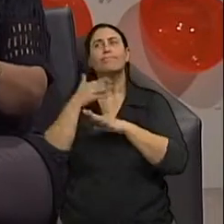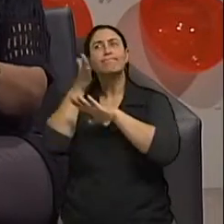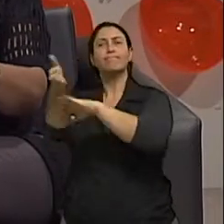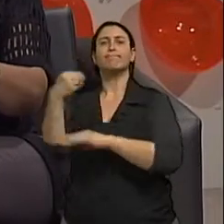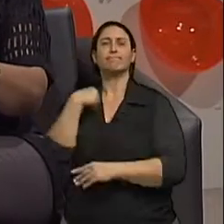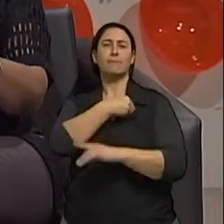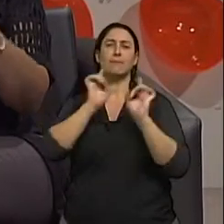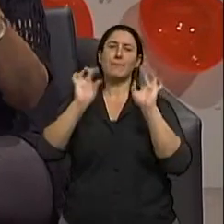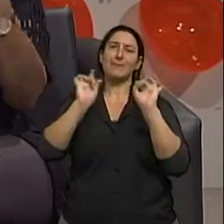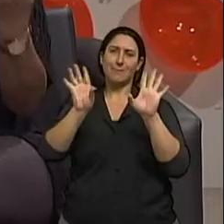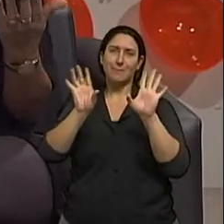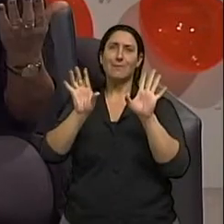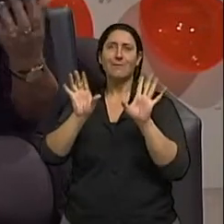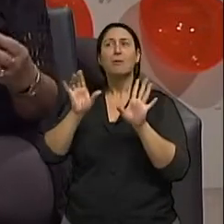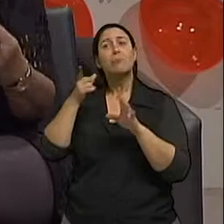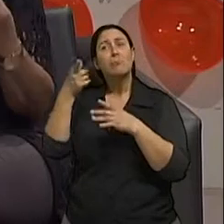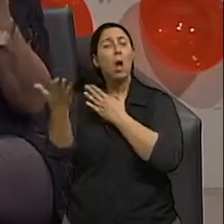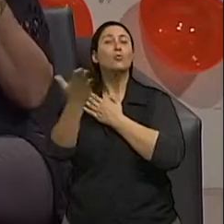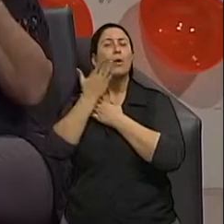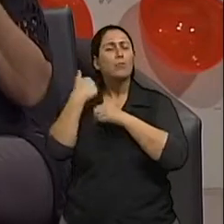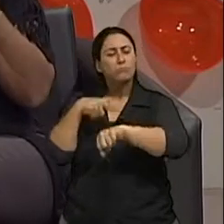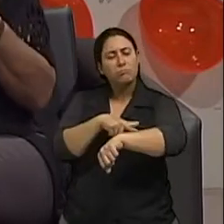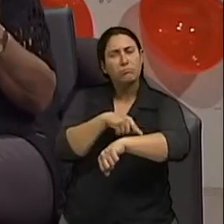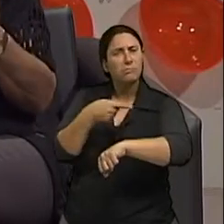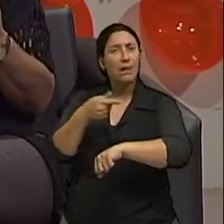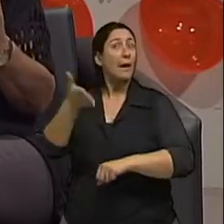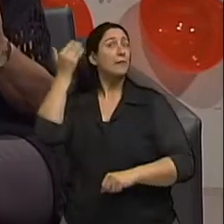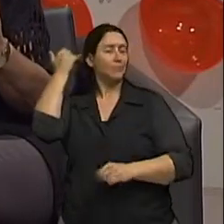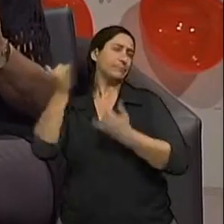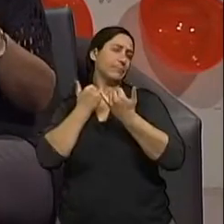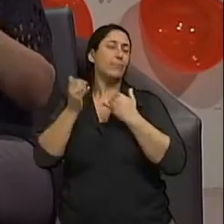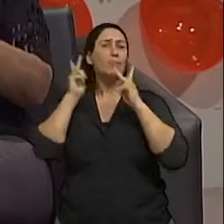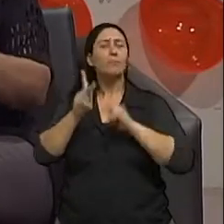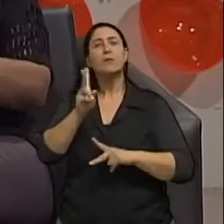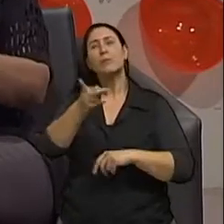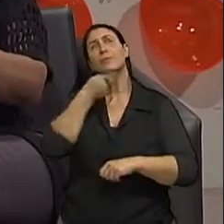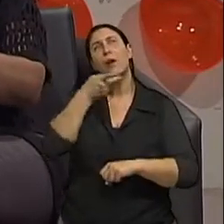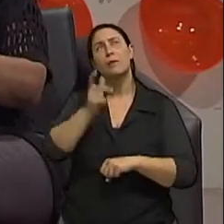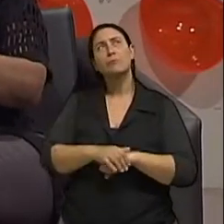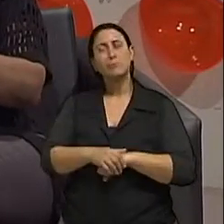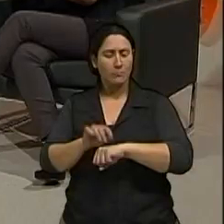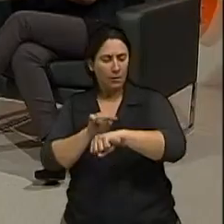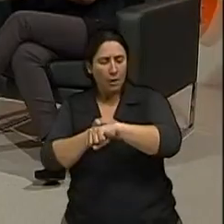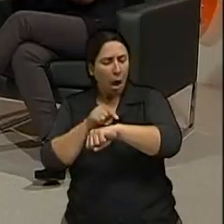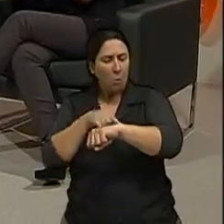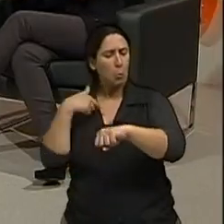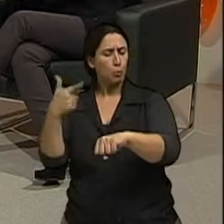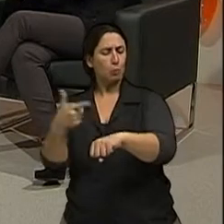Doutor as pessoas dizem ah mas essa manchinha eu não tinha e me apareceu primeiro caminho